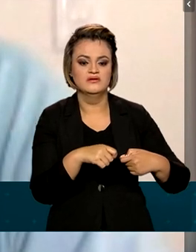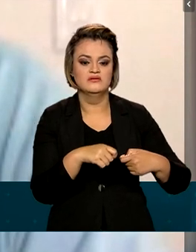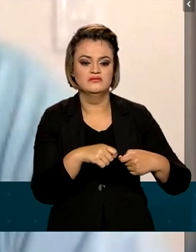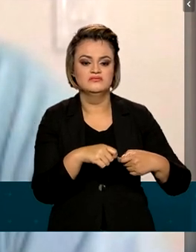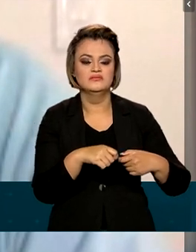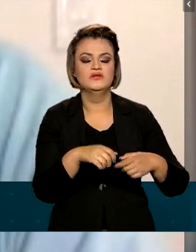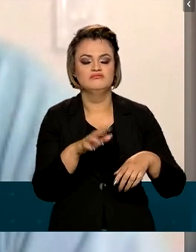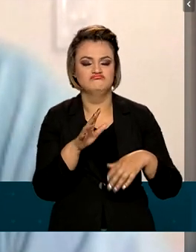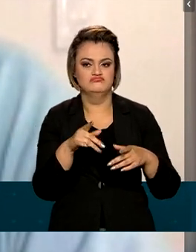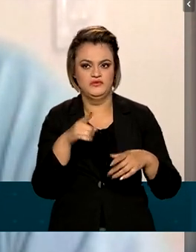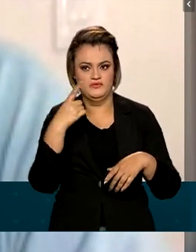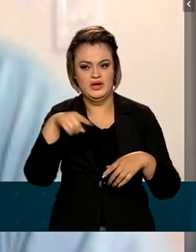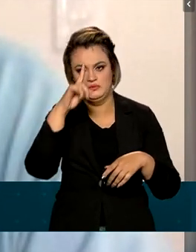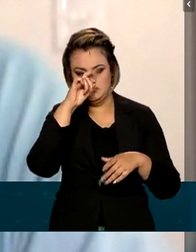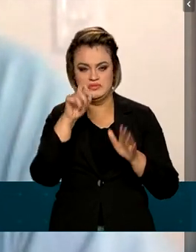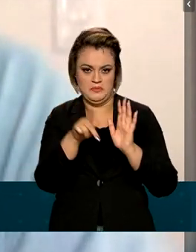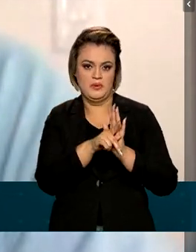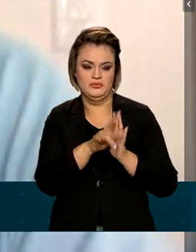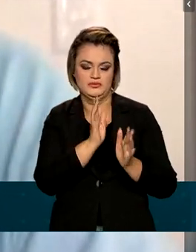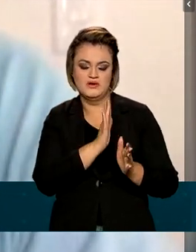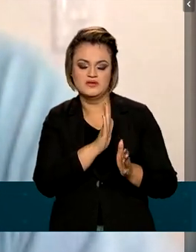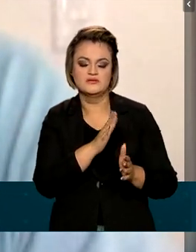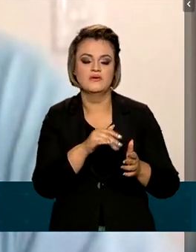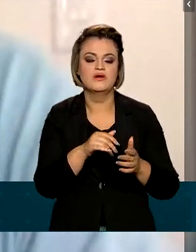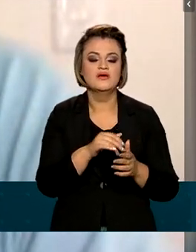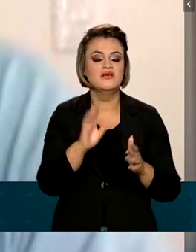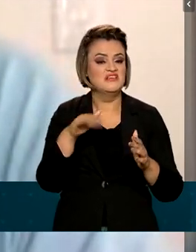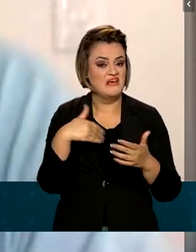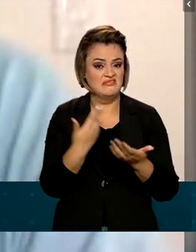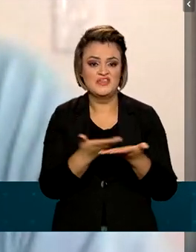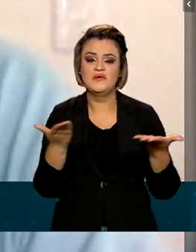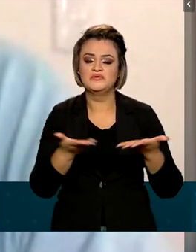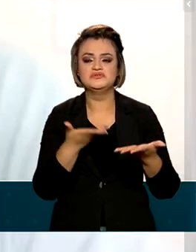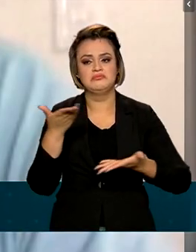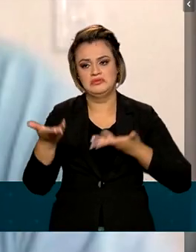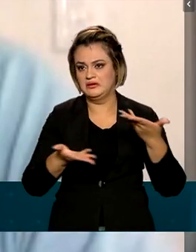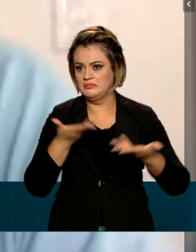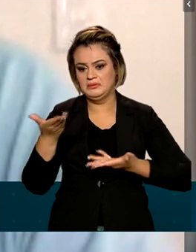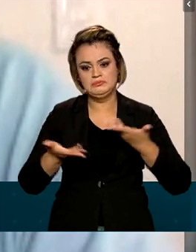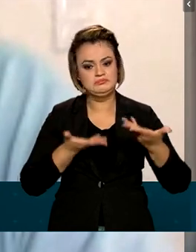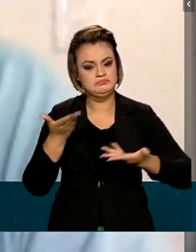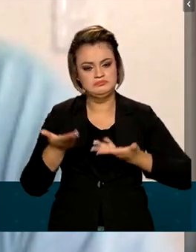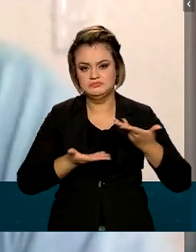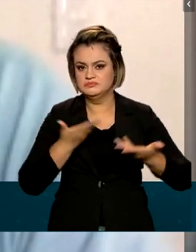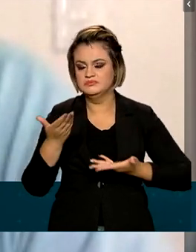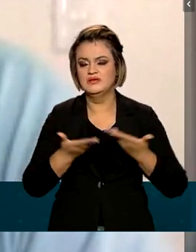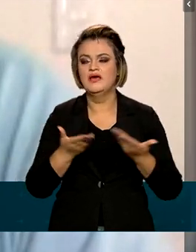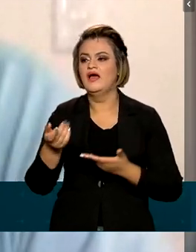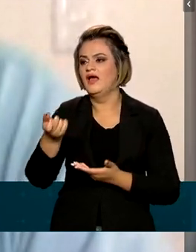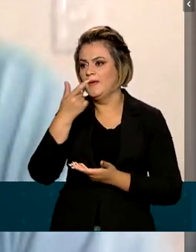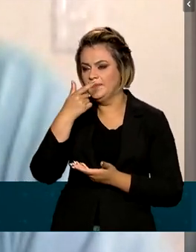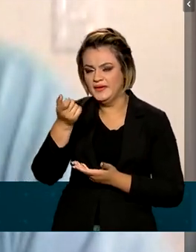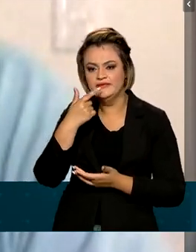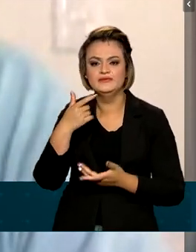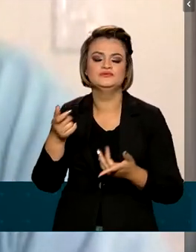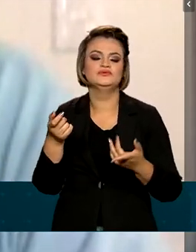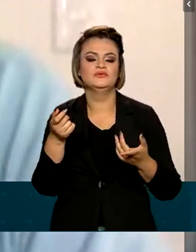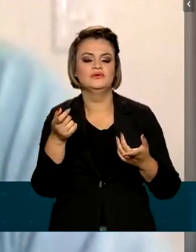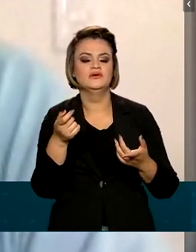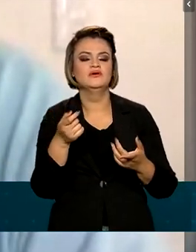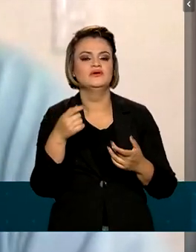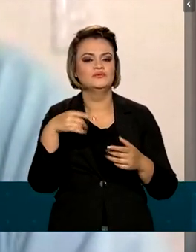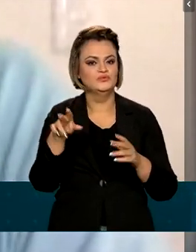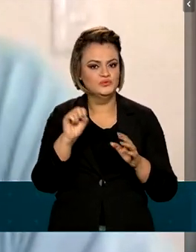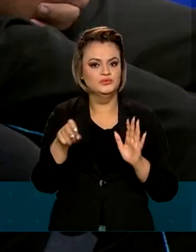hospital de cardíaco, e até hoje vou me tratando. Pego remédio de alto custo, tudo,